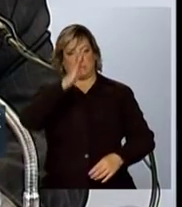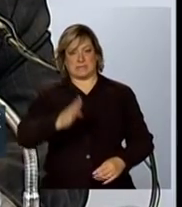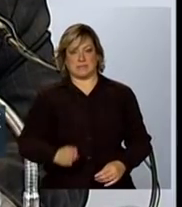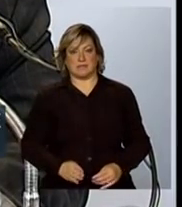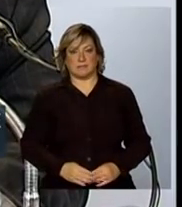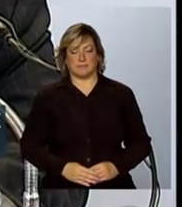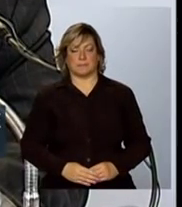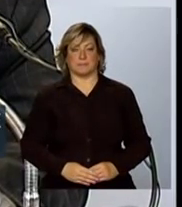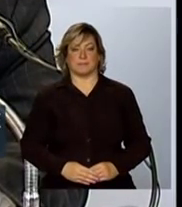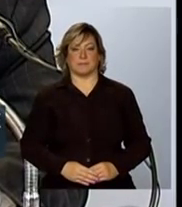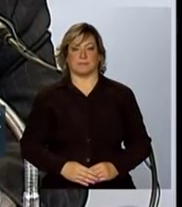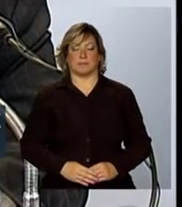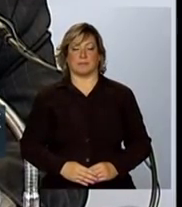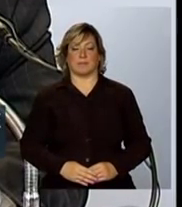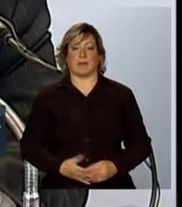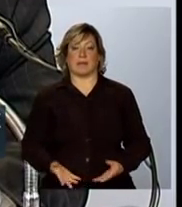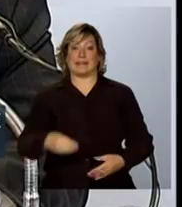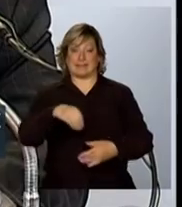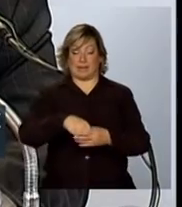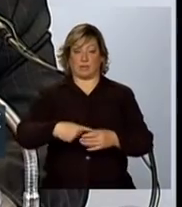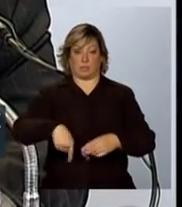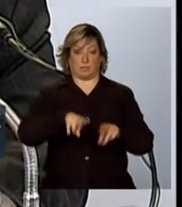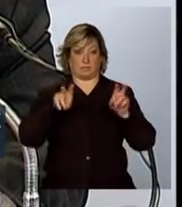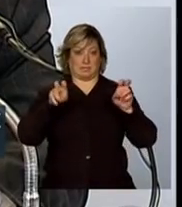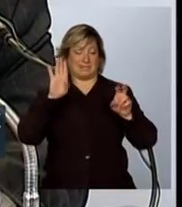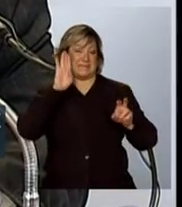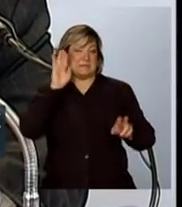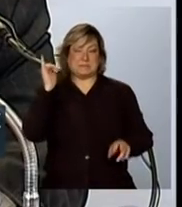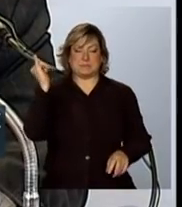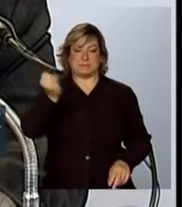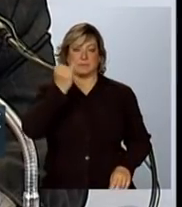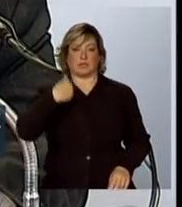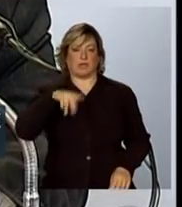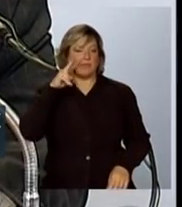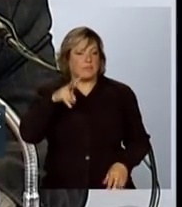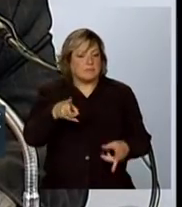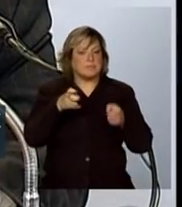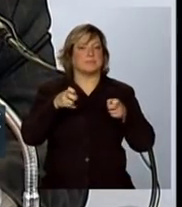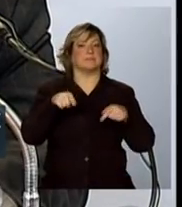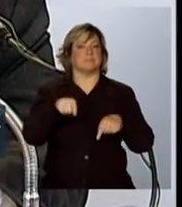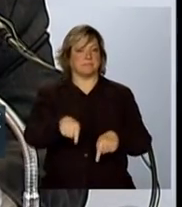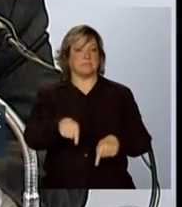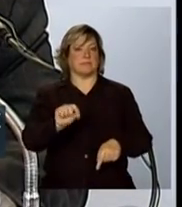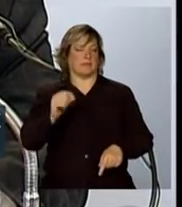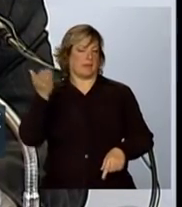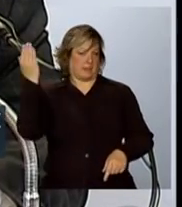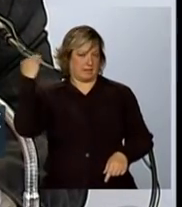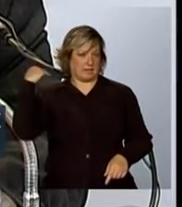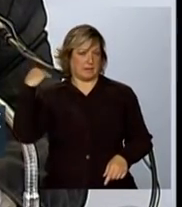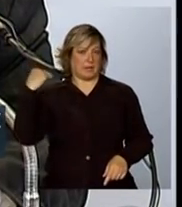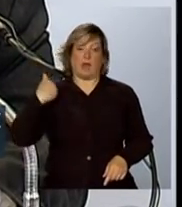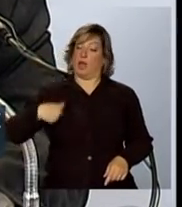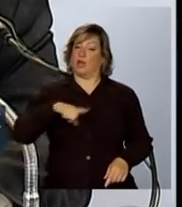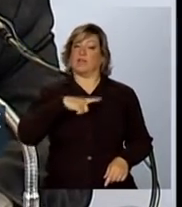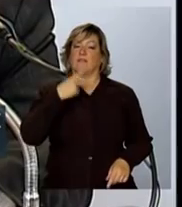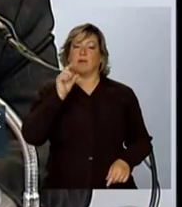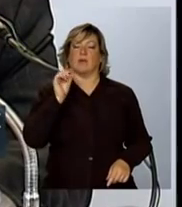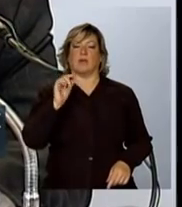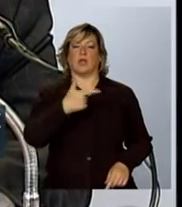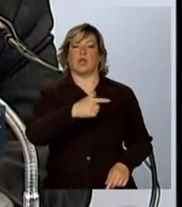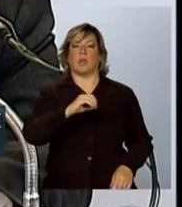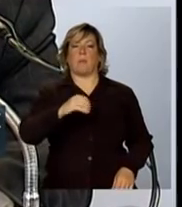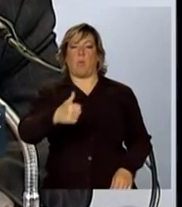E, dentre os temas críticos que nós identificamos naquela ocasião, nós estamos falando aí de